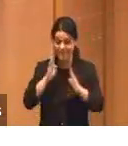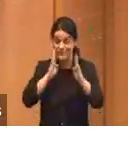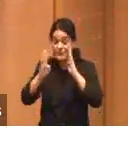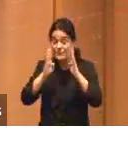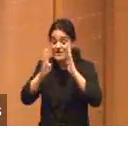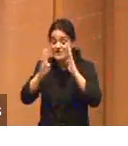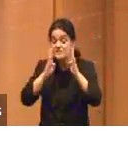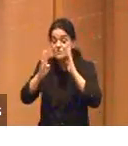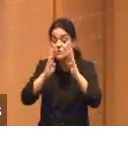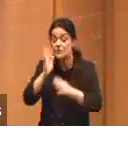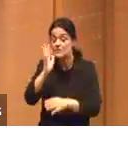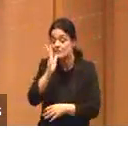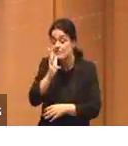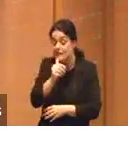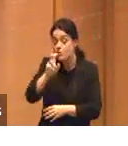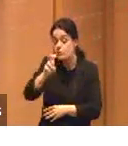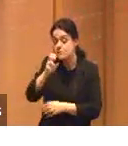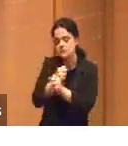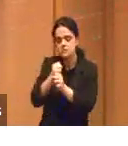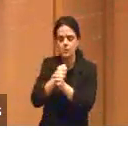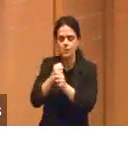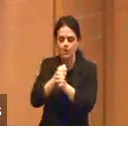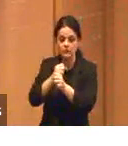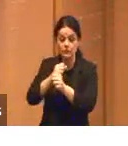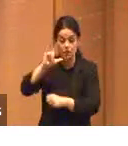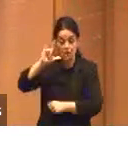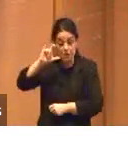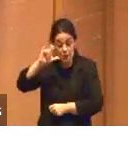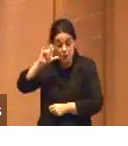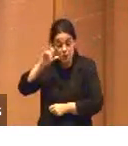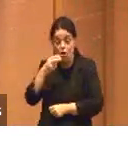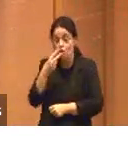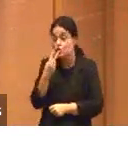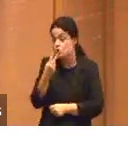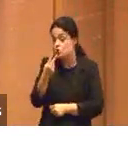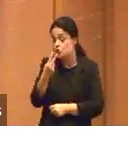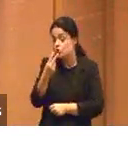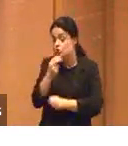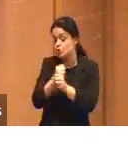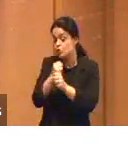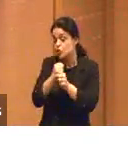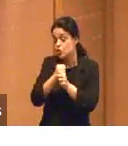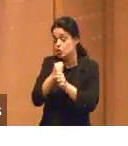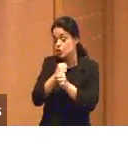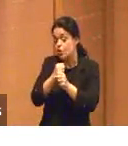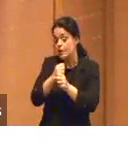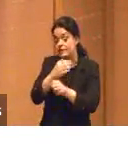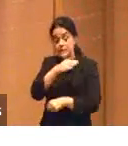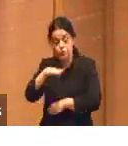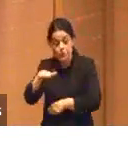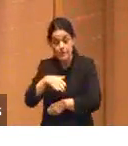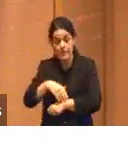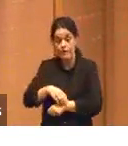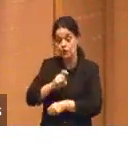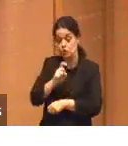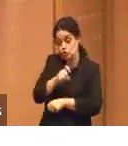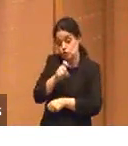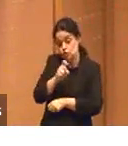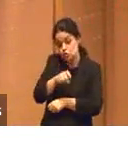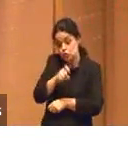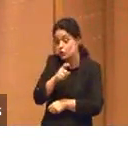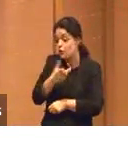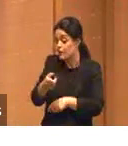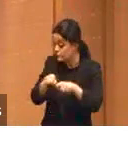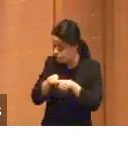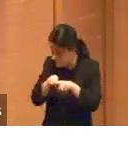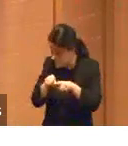O Instagram demorou dois anos e meio. O TikTok, que foi uma explosão por causa do confinamento, todo mundo querendo consumir conteúdo,